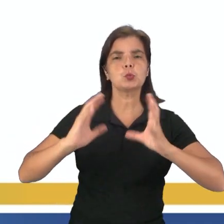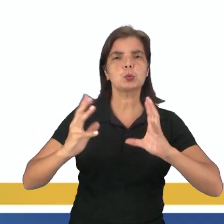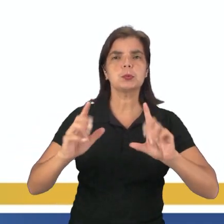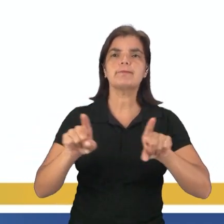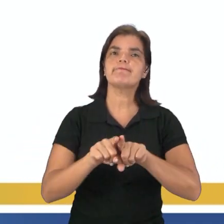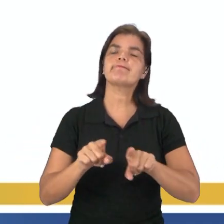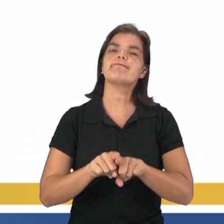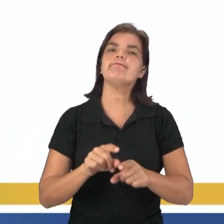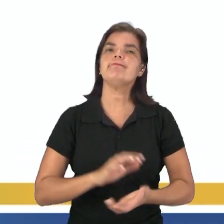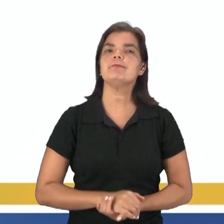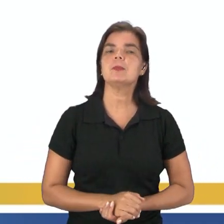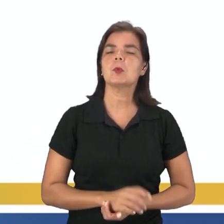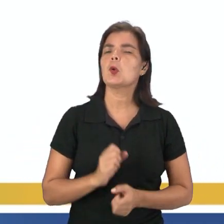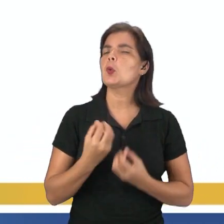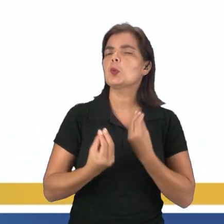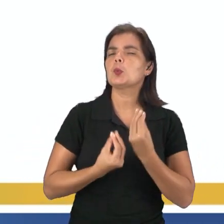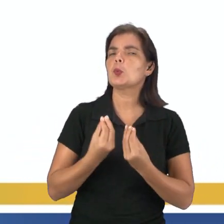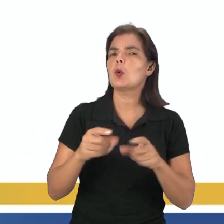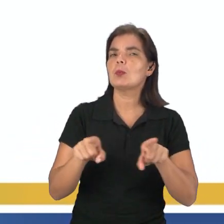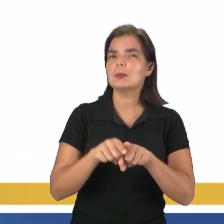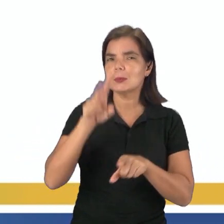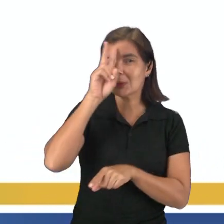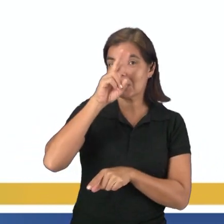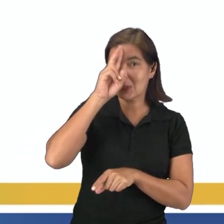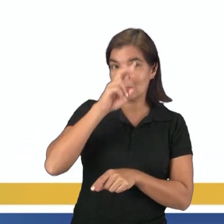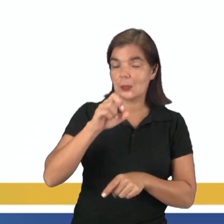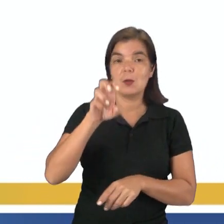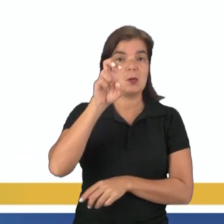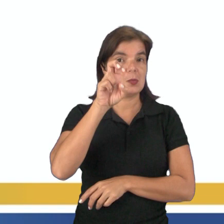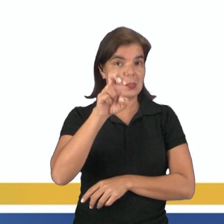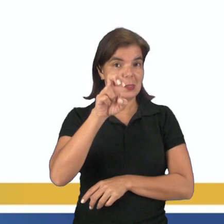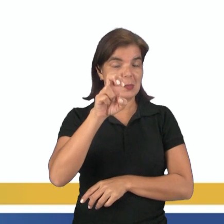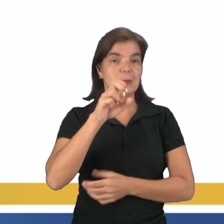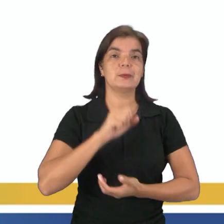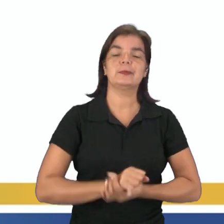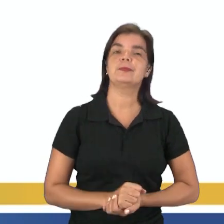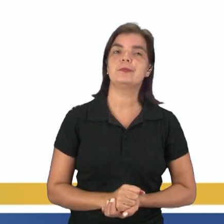atmosfera? E aí, como podemos chamá-la? Lembrem que são 5.